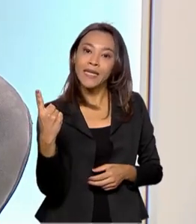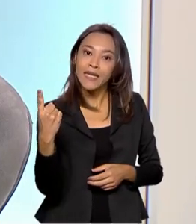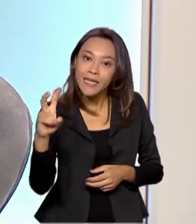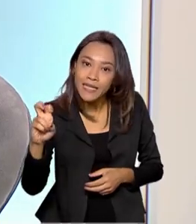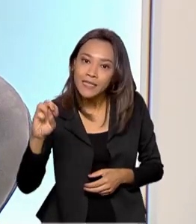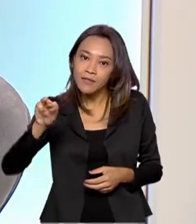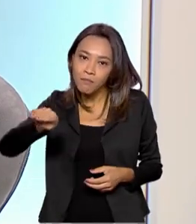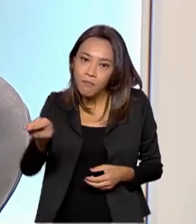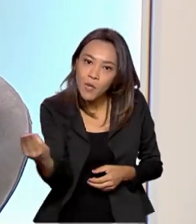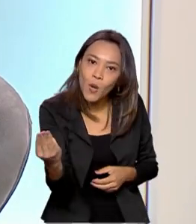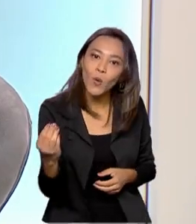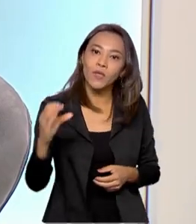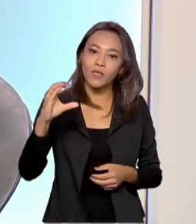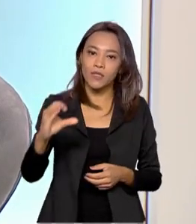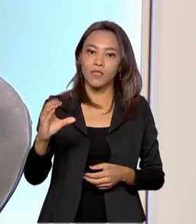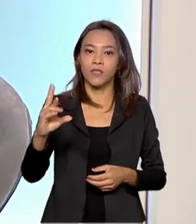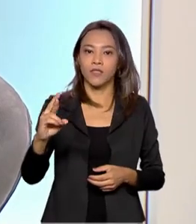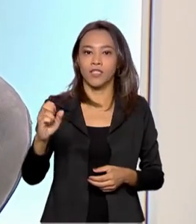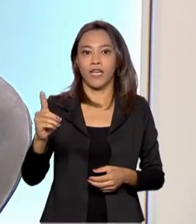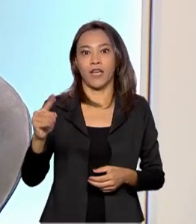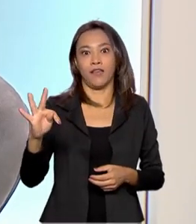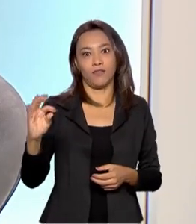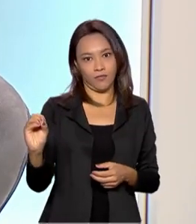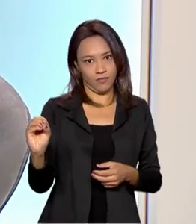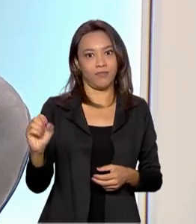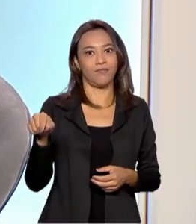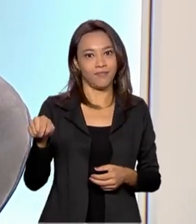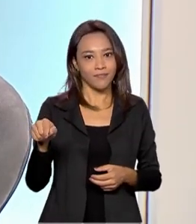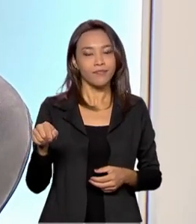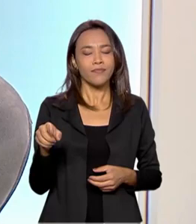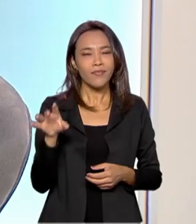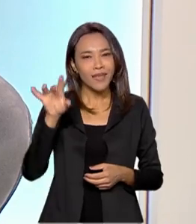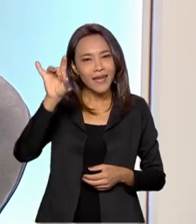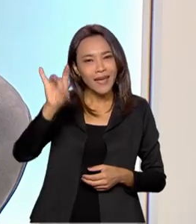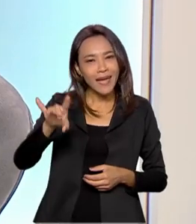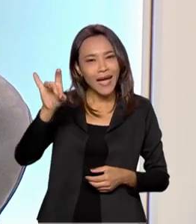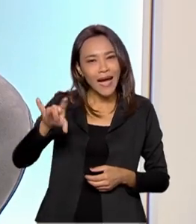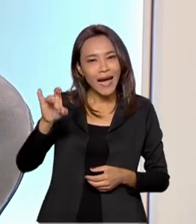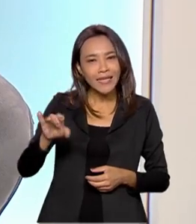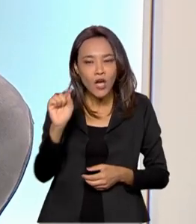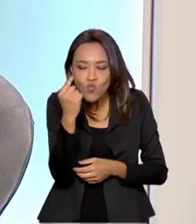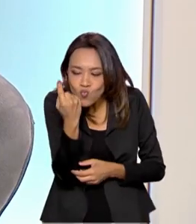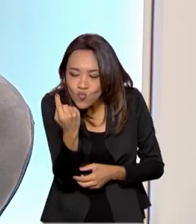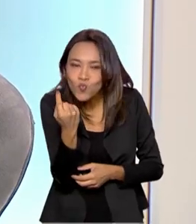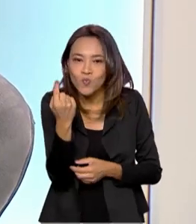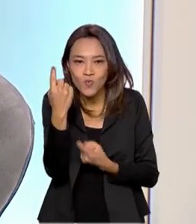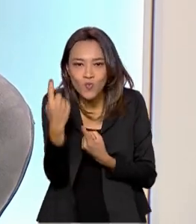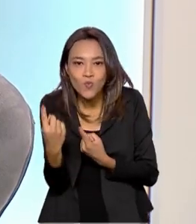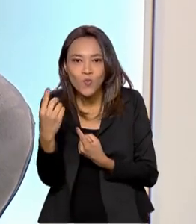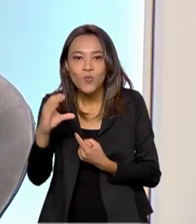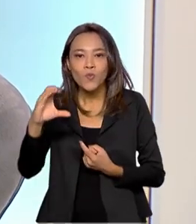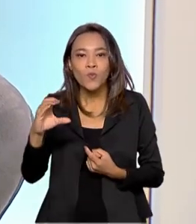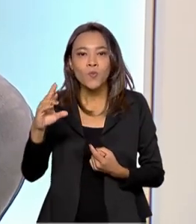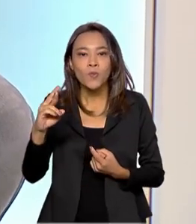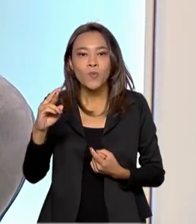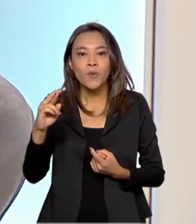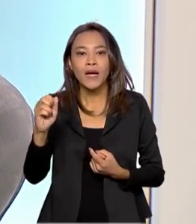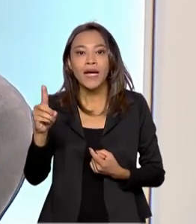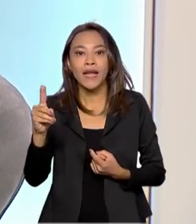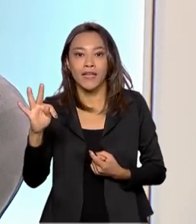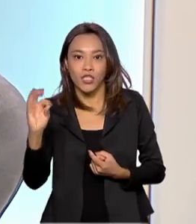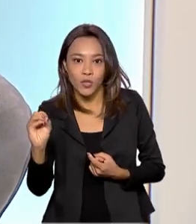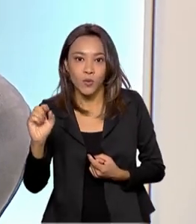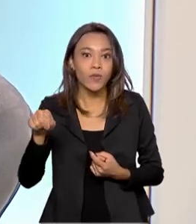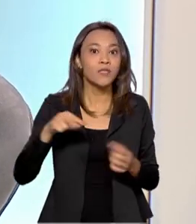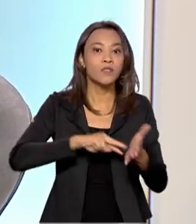créditos de descarbonização. Um ponto importante é que cada um CBIO, cada um crédito de descarbonização, equivale a